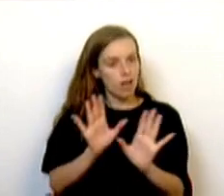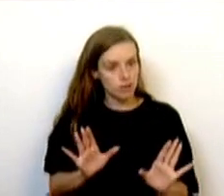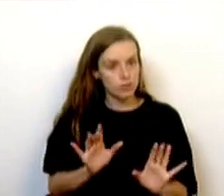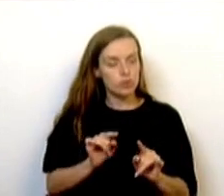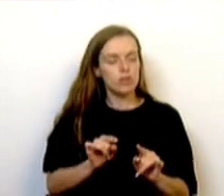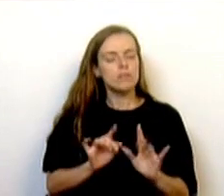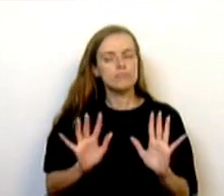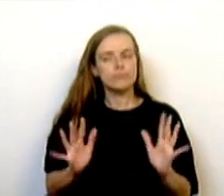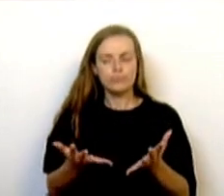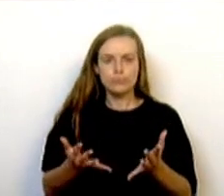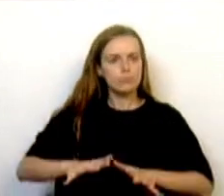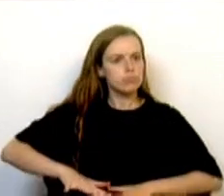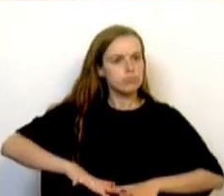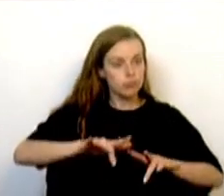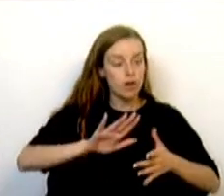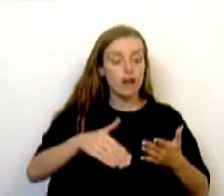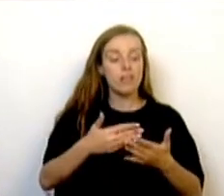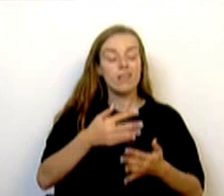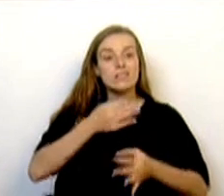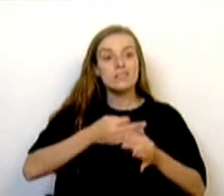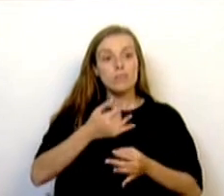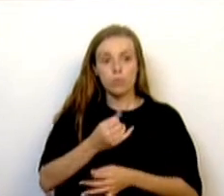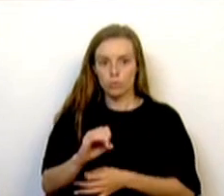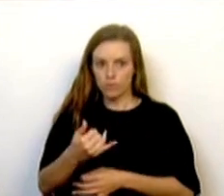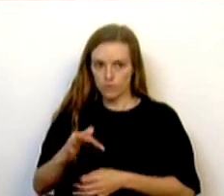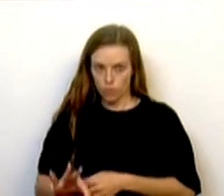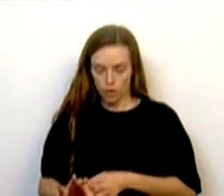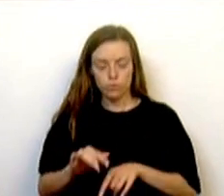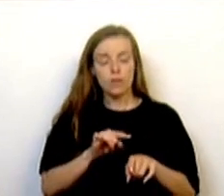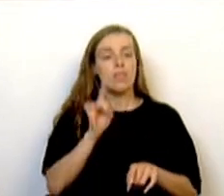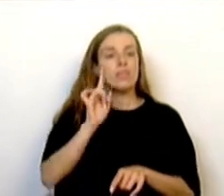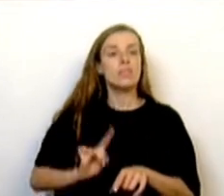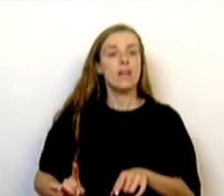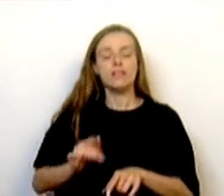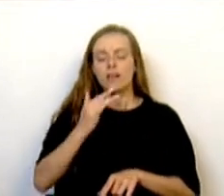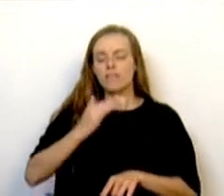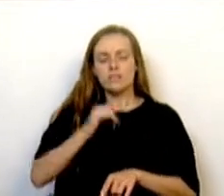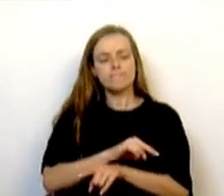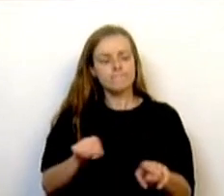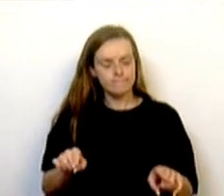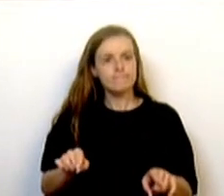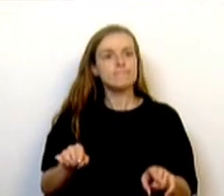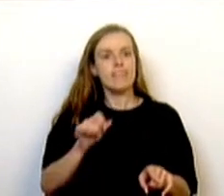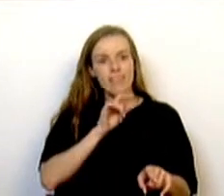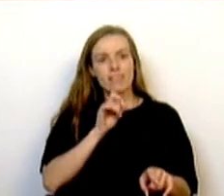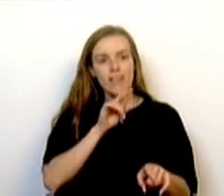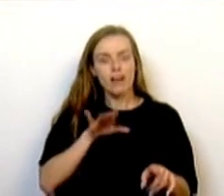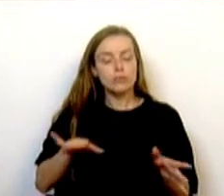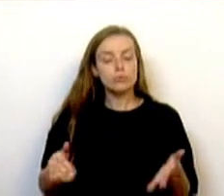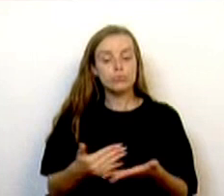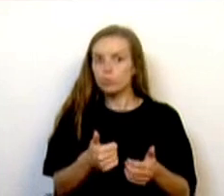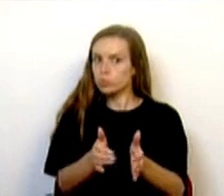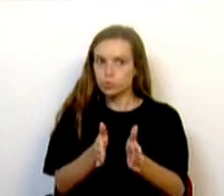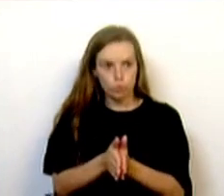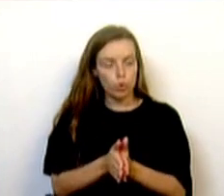irá evoluir progressivamente até setembro de 2024, data em que todas as idades de frequência de creche estarão abrangidas pela